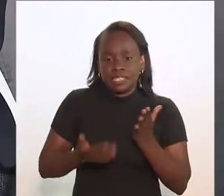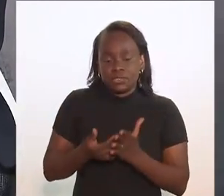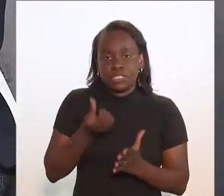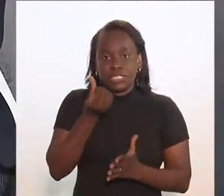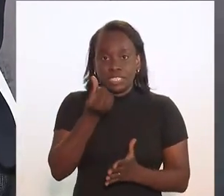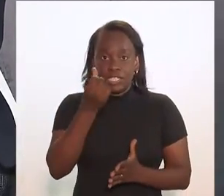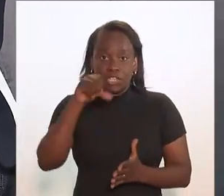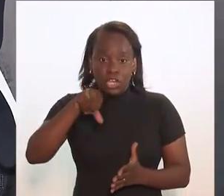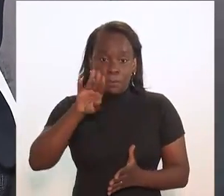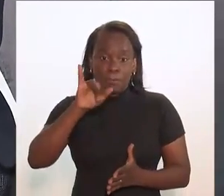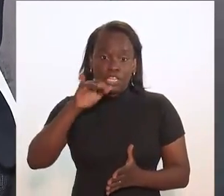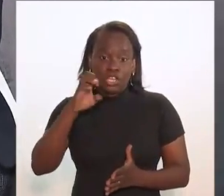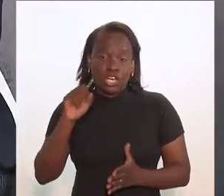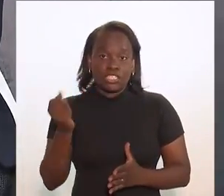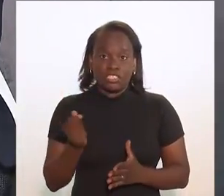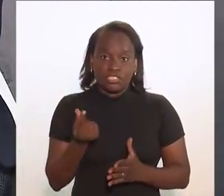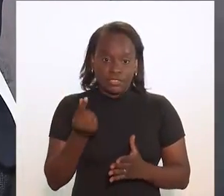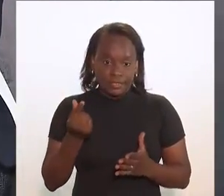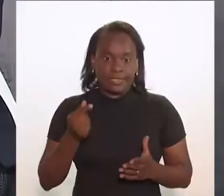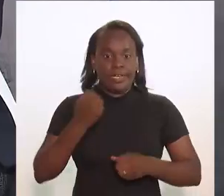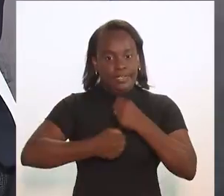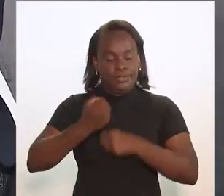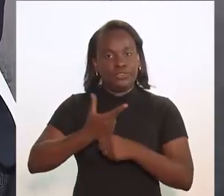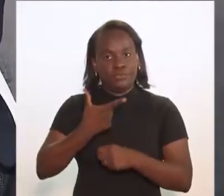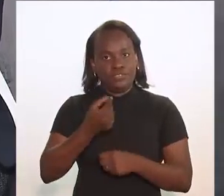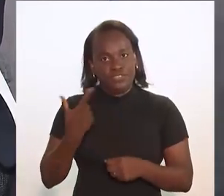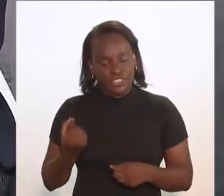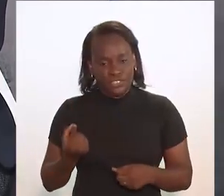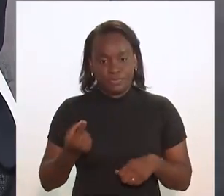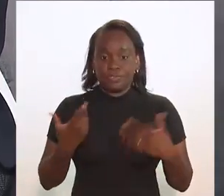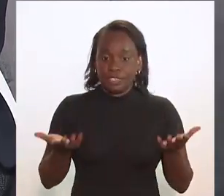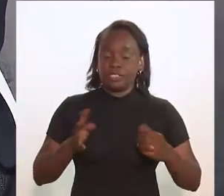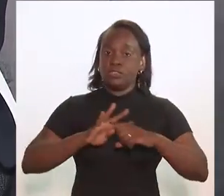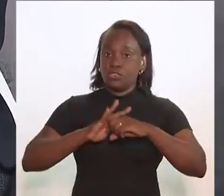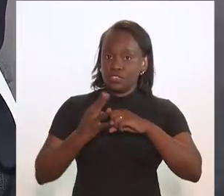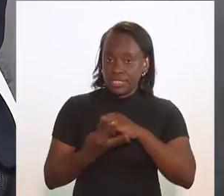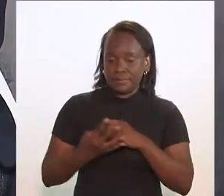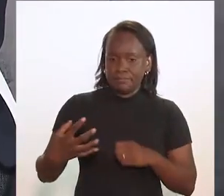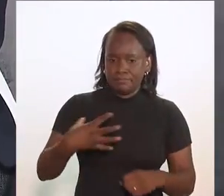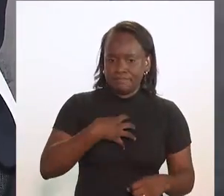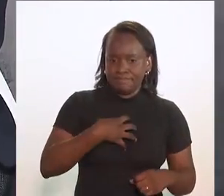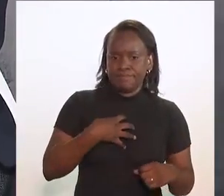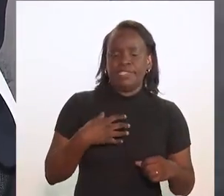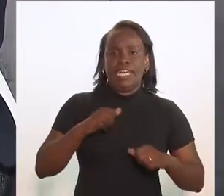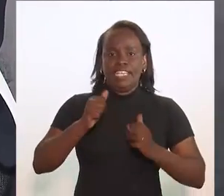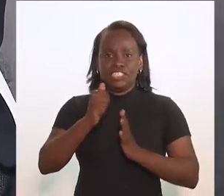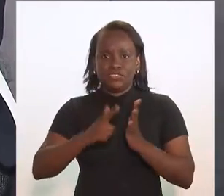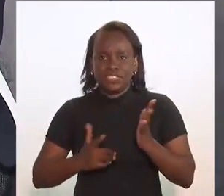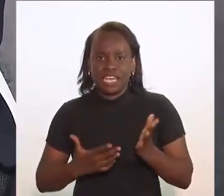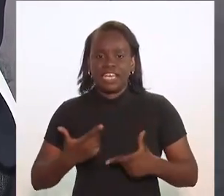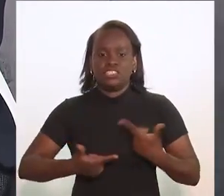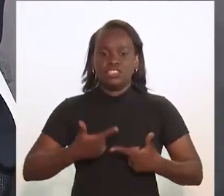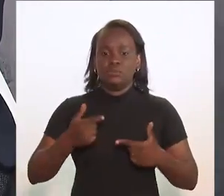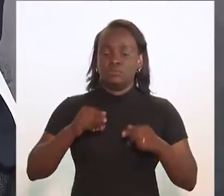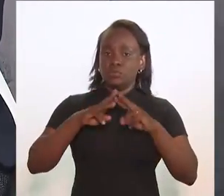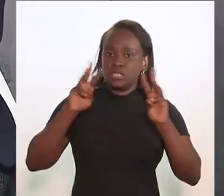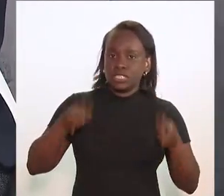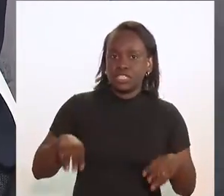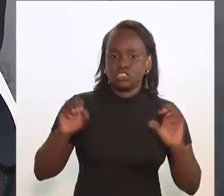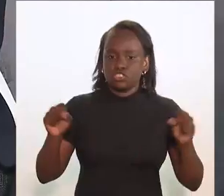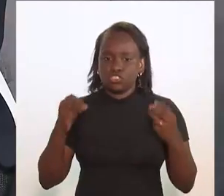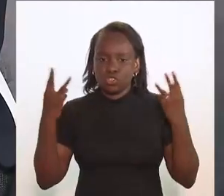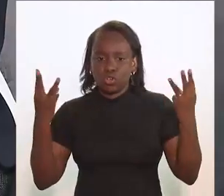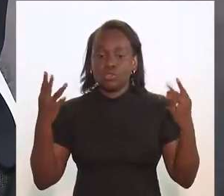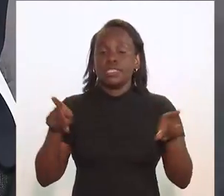perda de 69 bilhões de reais em 2020. Se por um lado a Covid-19 impactou as atividades em museus e shows,